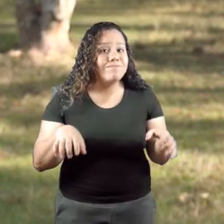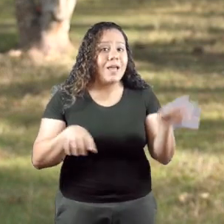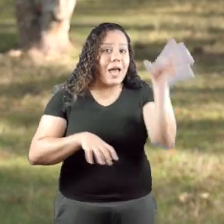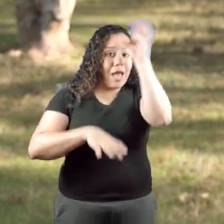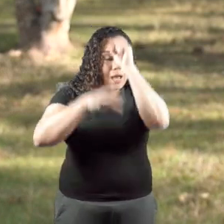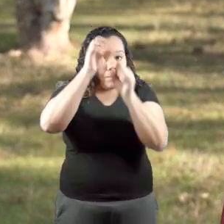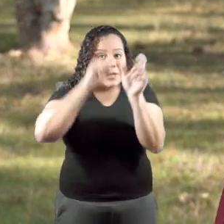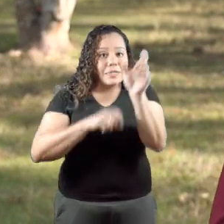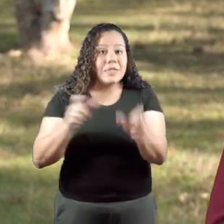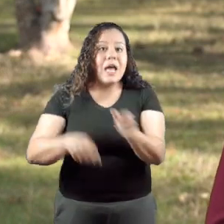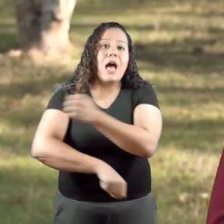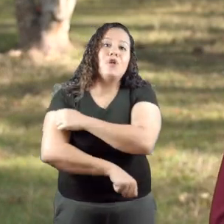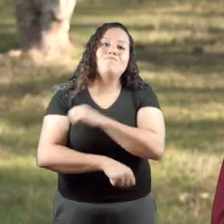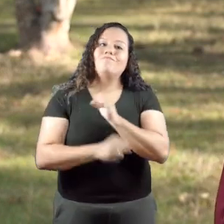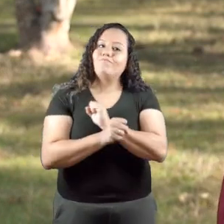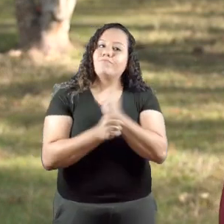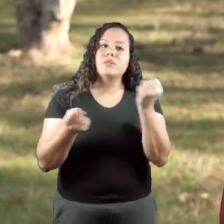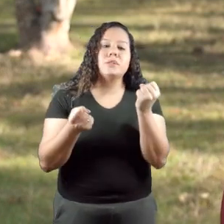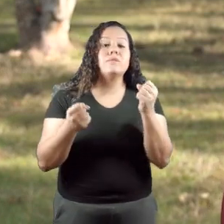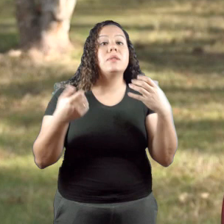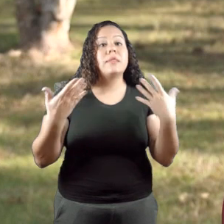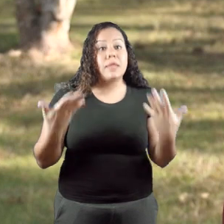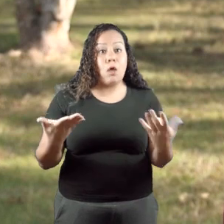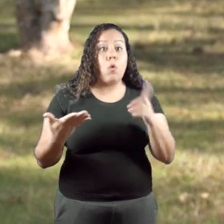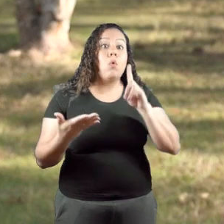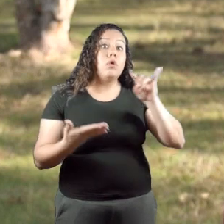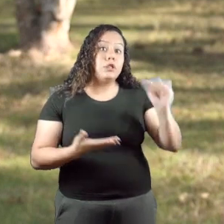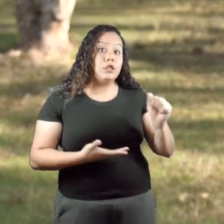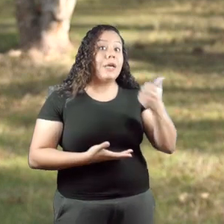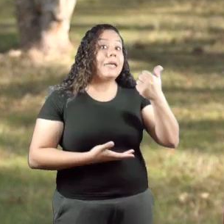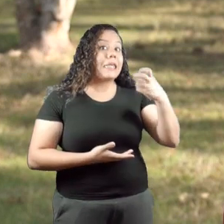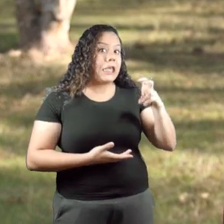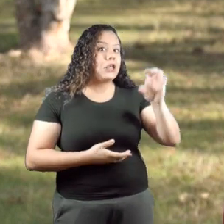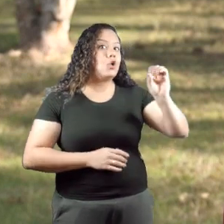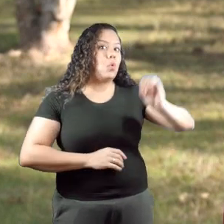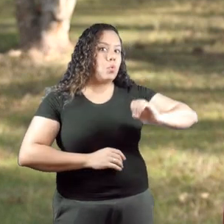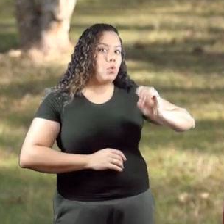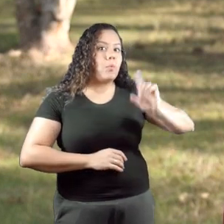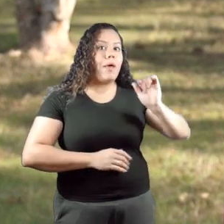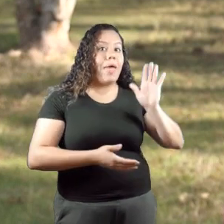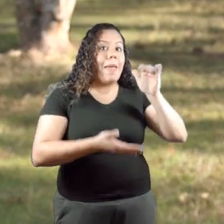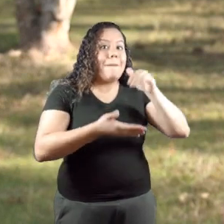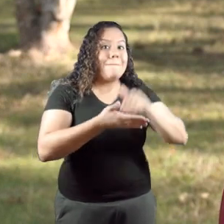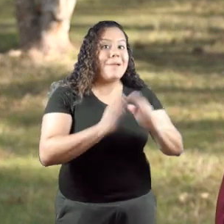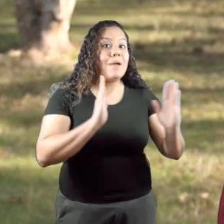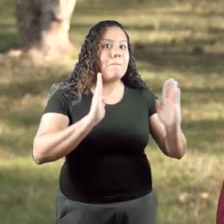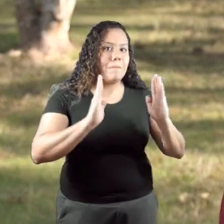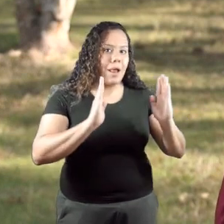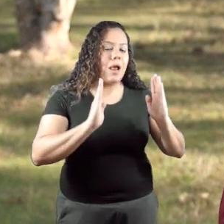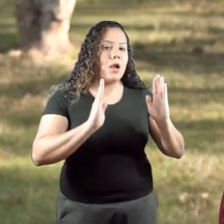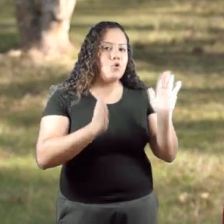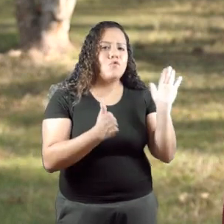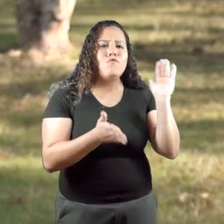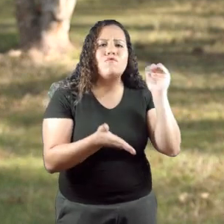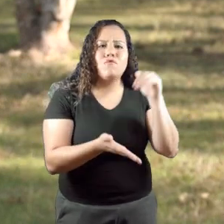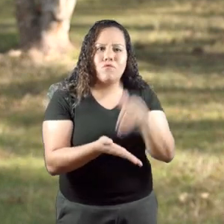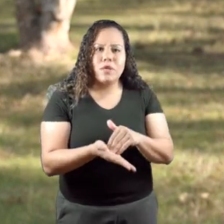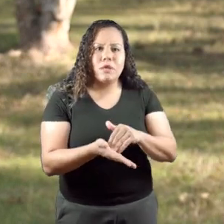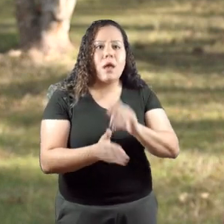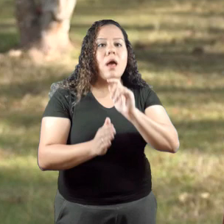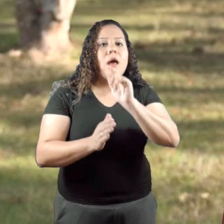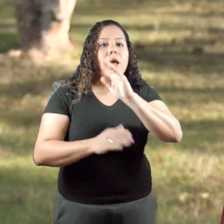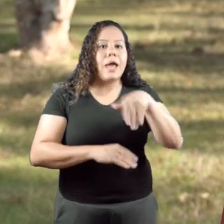disciplina e para a aprendizagem dos estudantes. Então, nesse dia 15 de outubro, é o prazo final